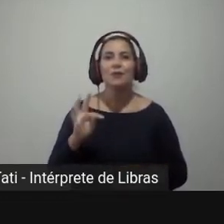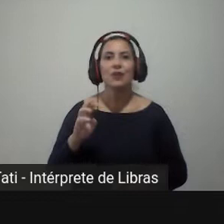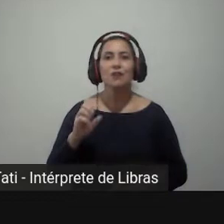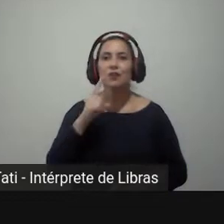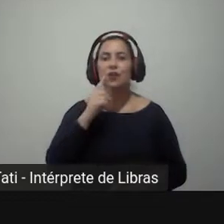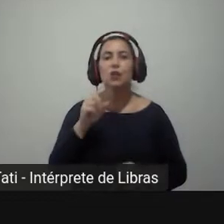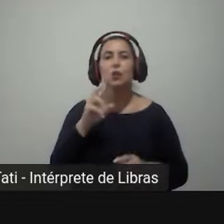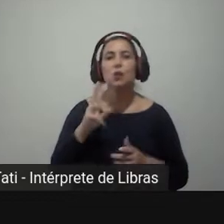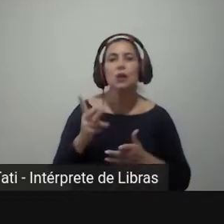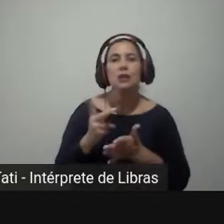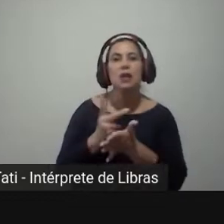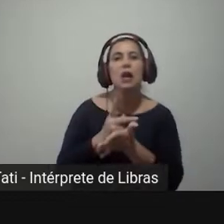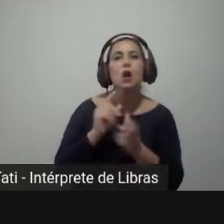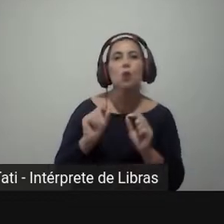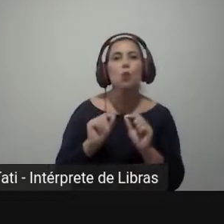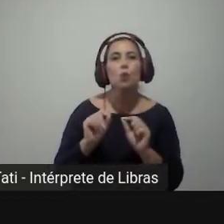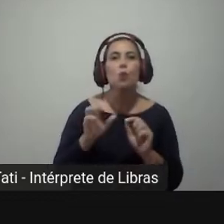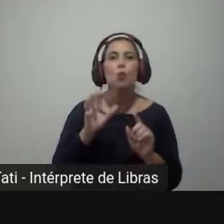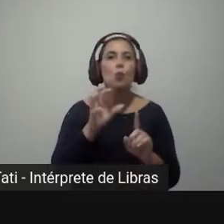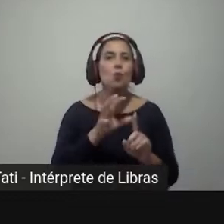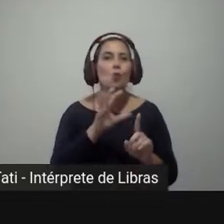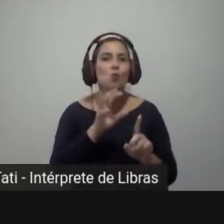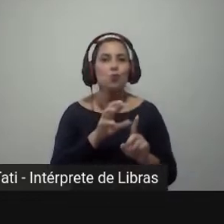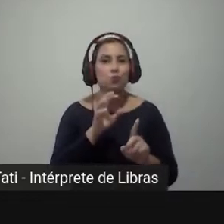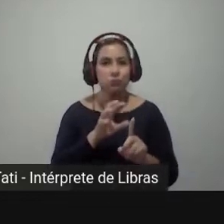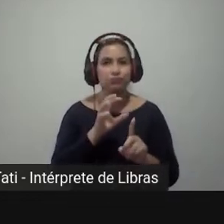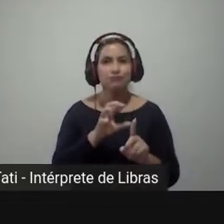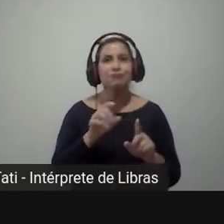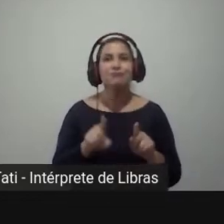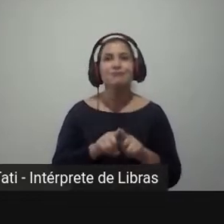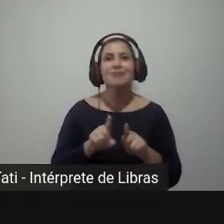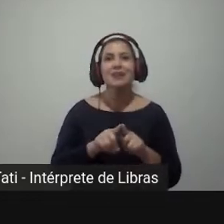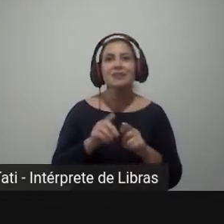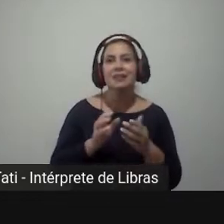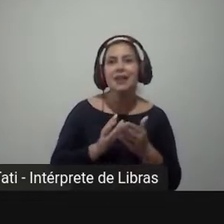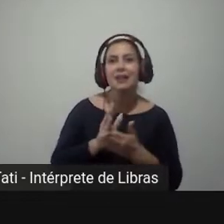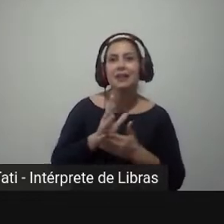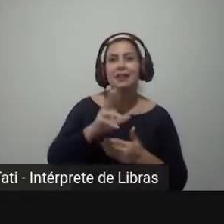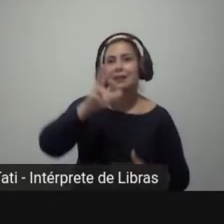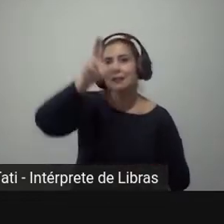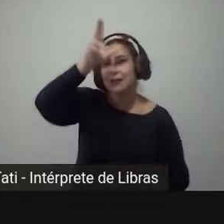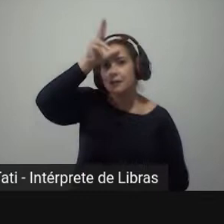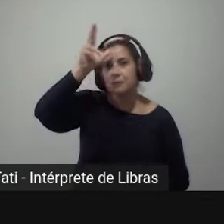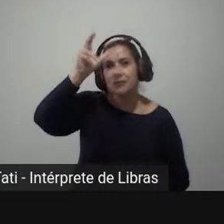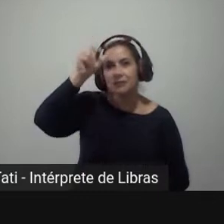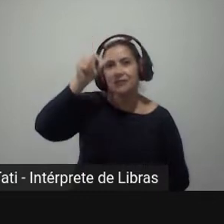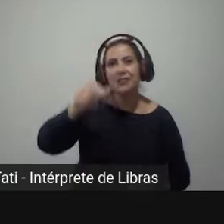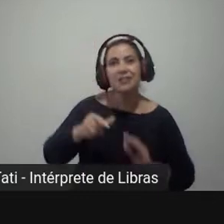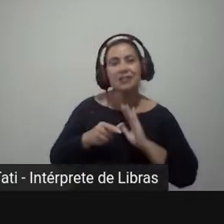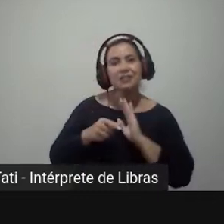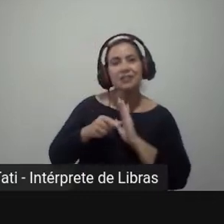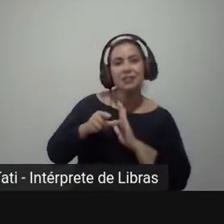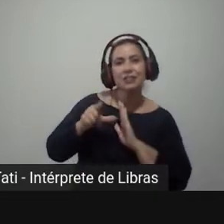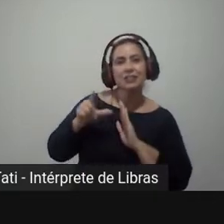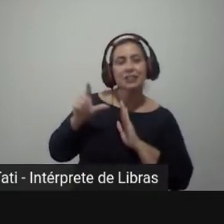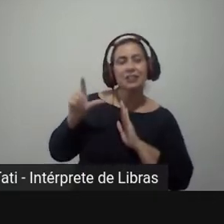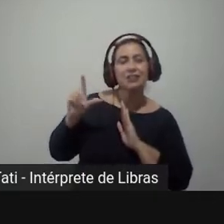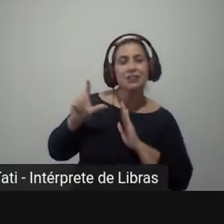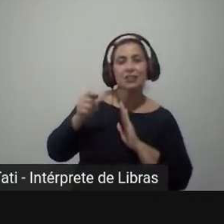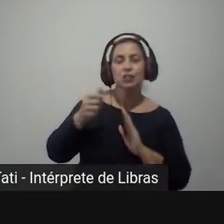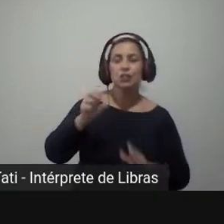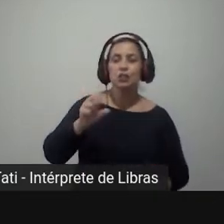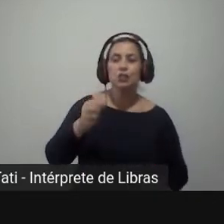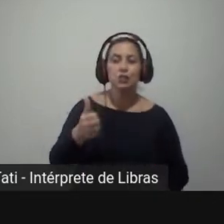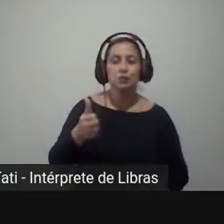como a influência das eleições para prefeito, que tinham acontecido antes das eleições de 89, no